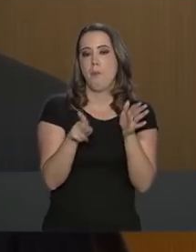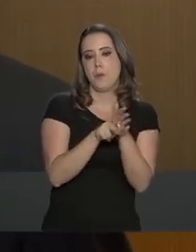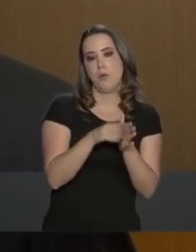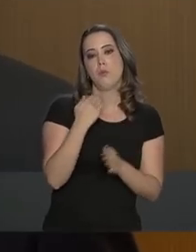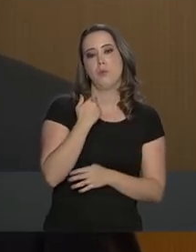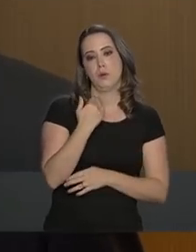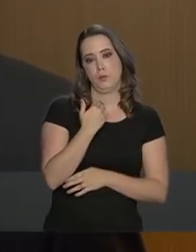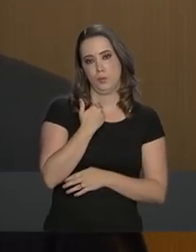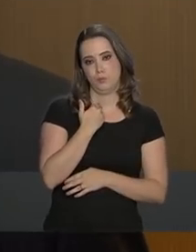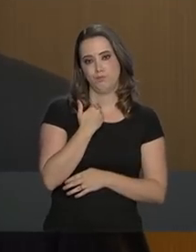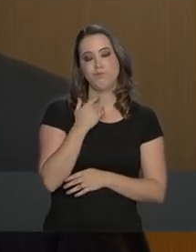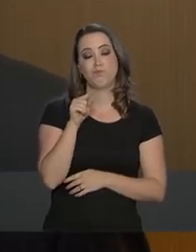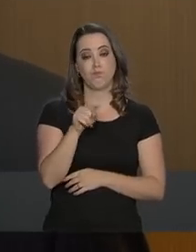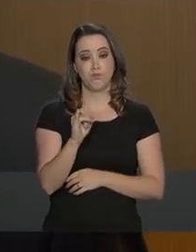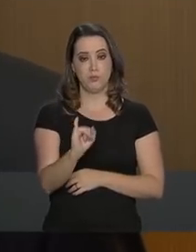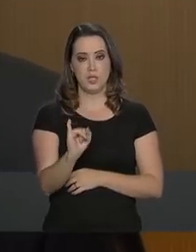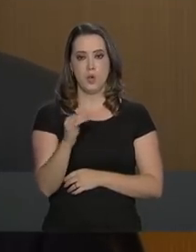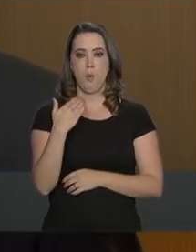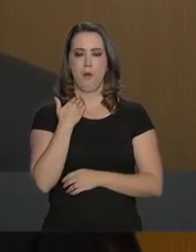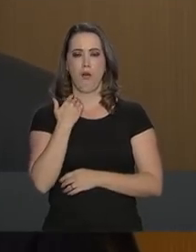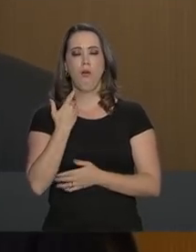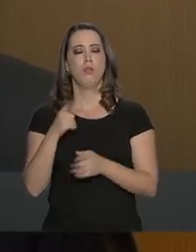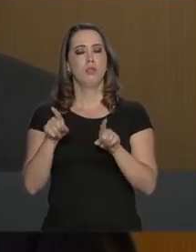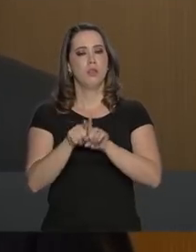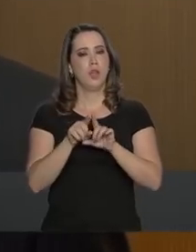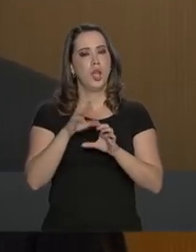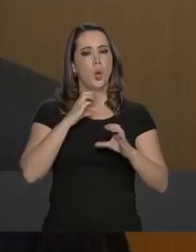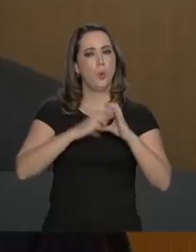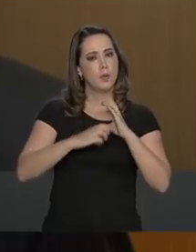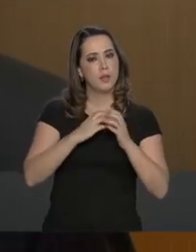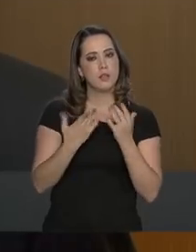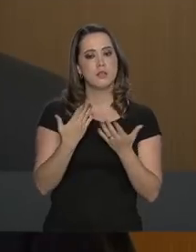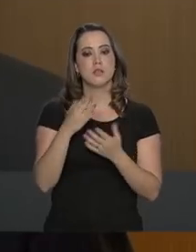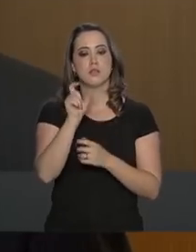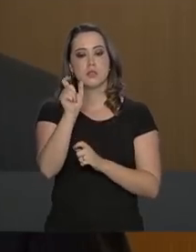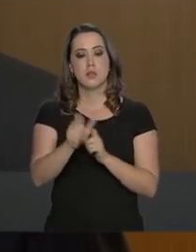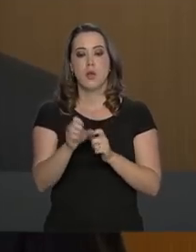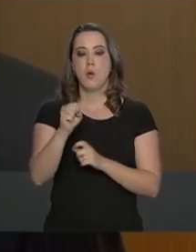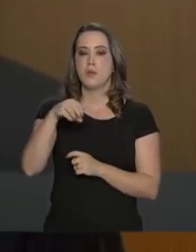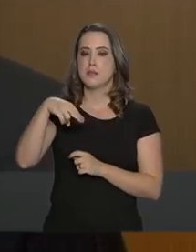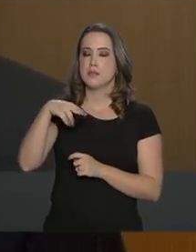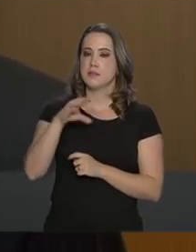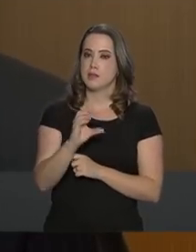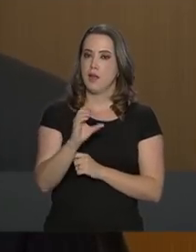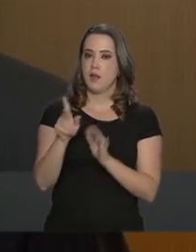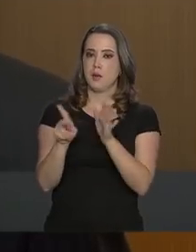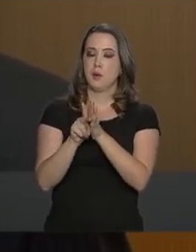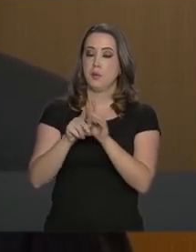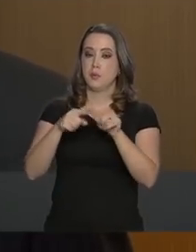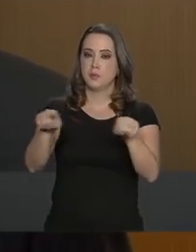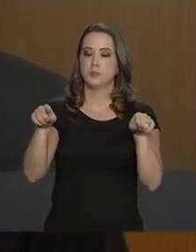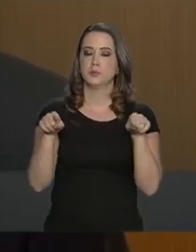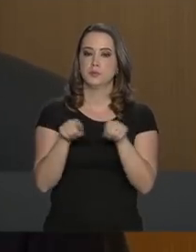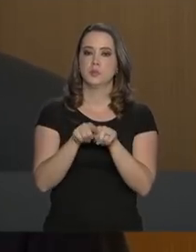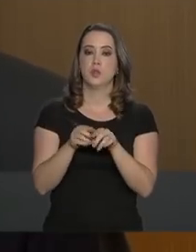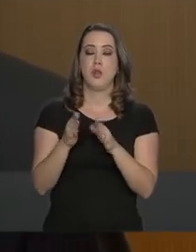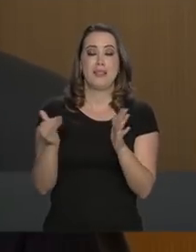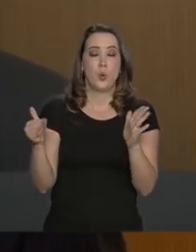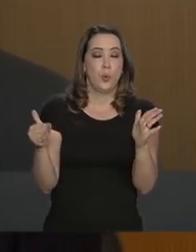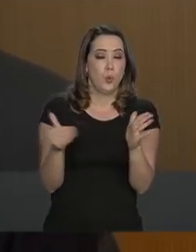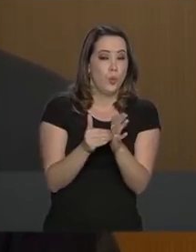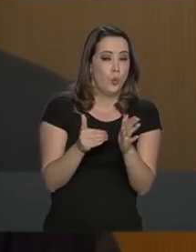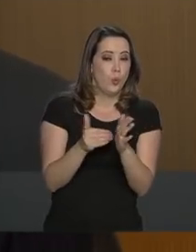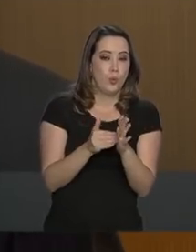instituição financeira. Então, a instituição financeira tem os canais, tem o serviço de atendimento ao cliente, tem a própria agência. Como última